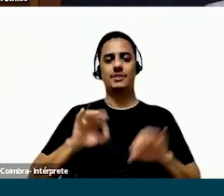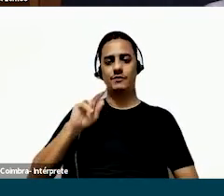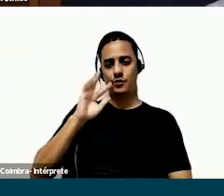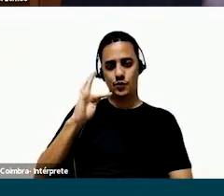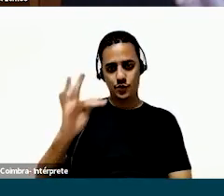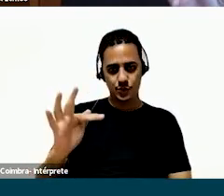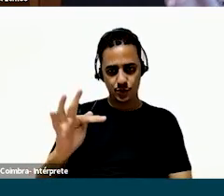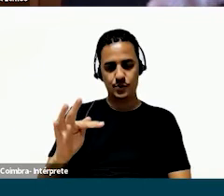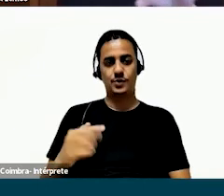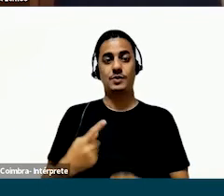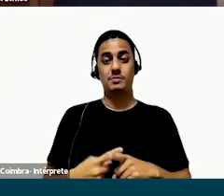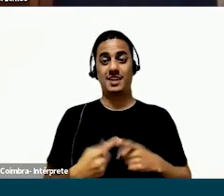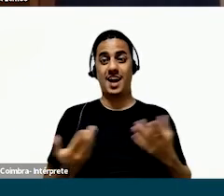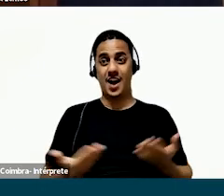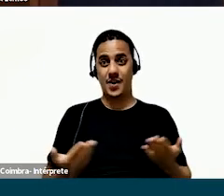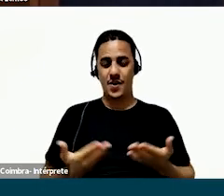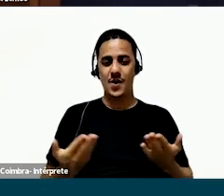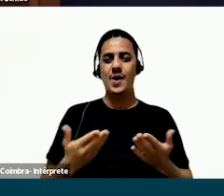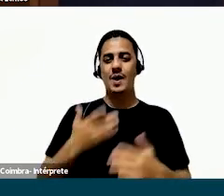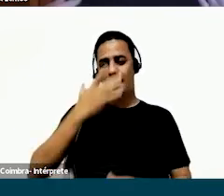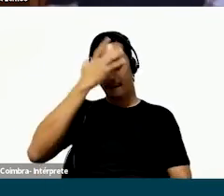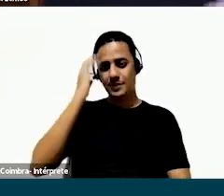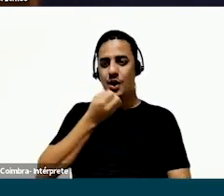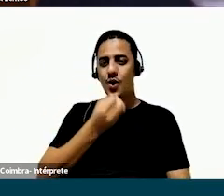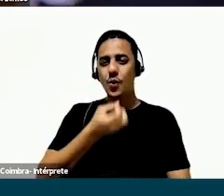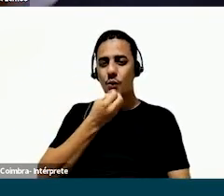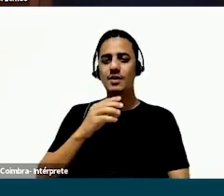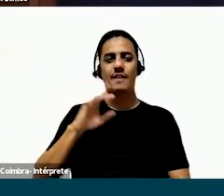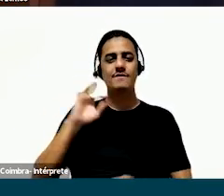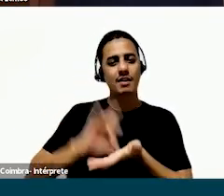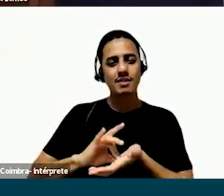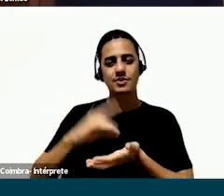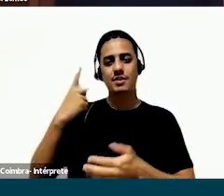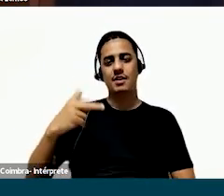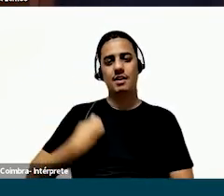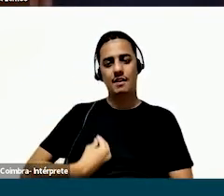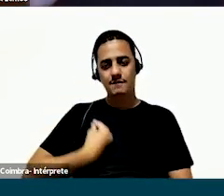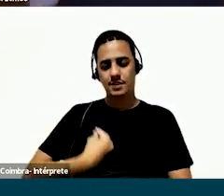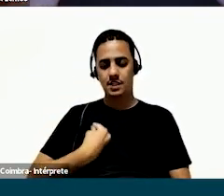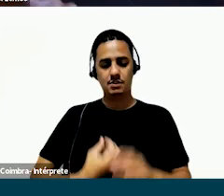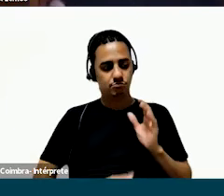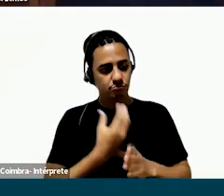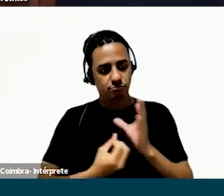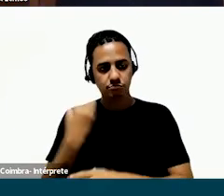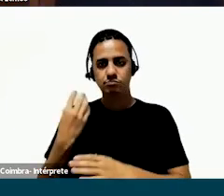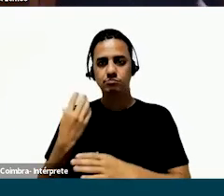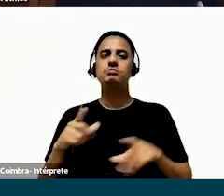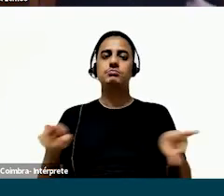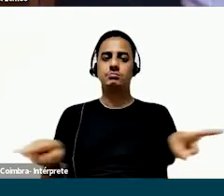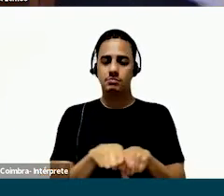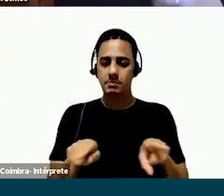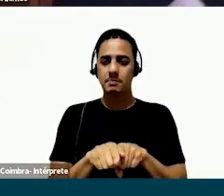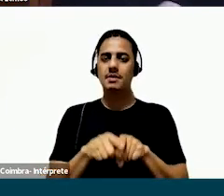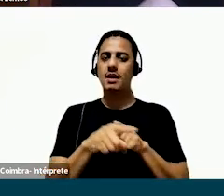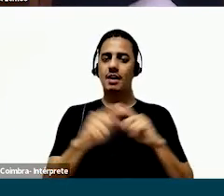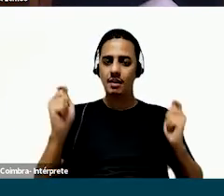visão de futuro. Porque, já que a gente estava no momento em que a entrevistada contava a rotina dela atual, criando esse calendário para